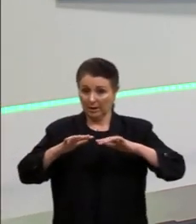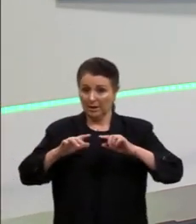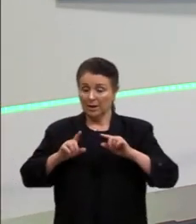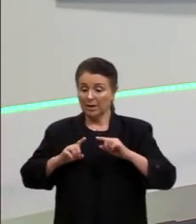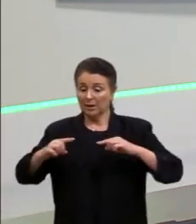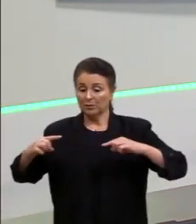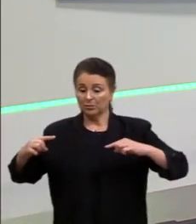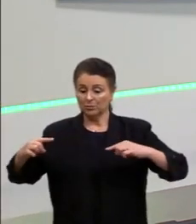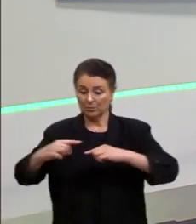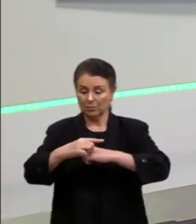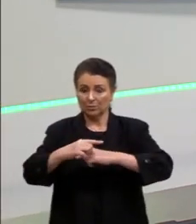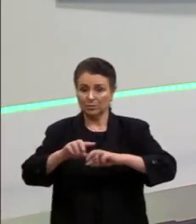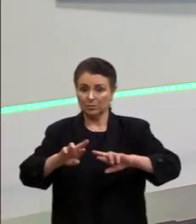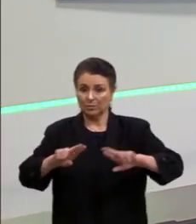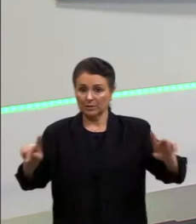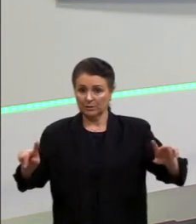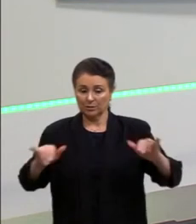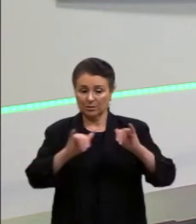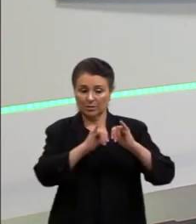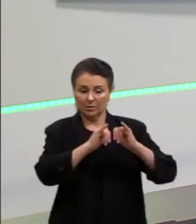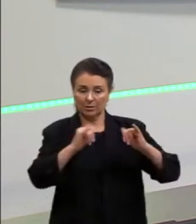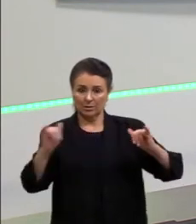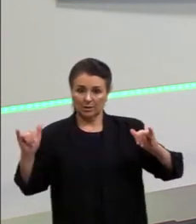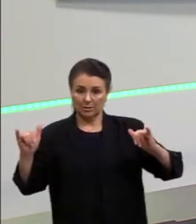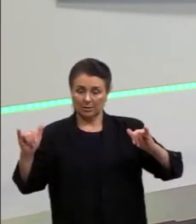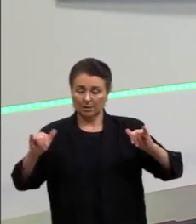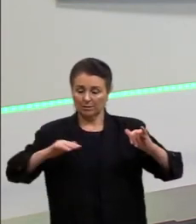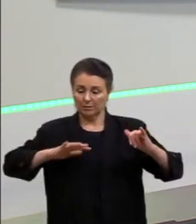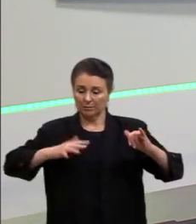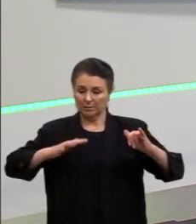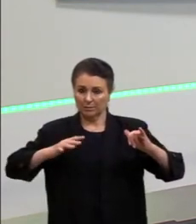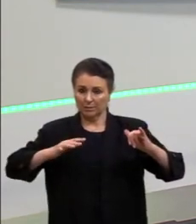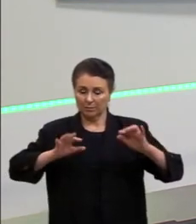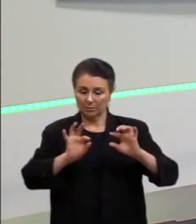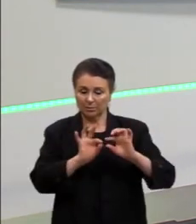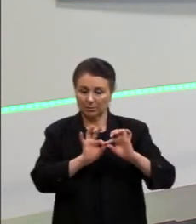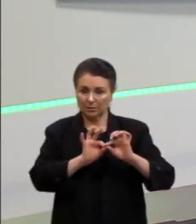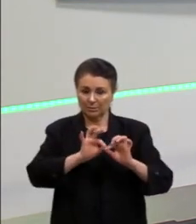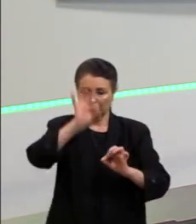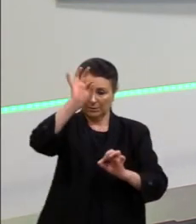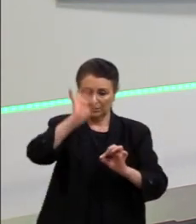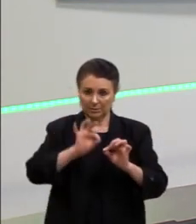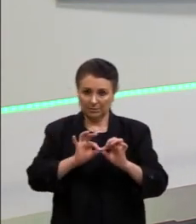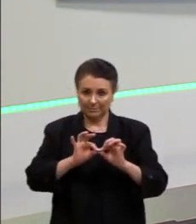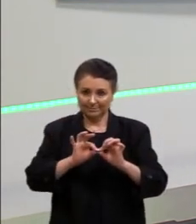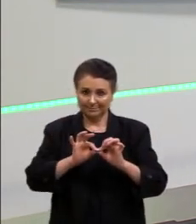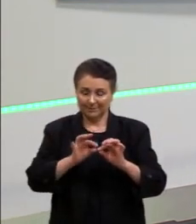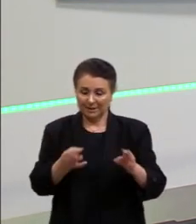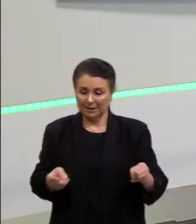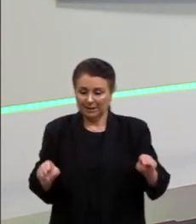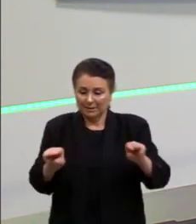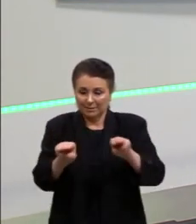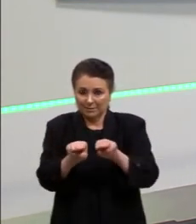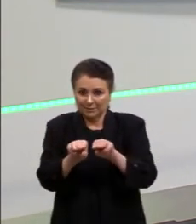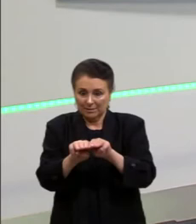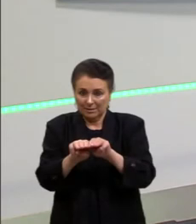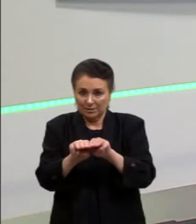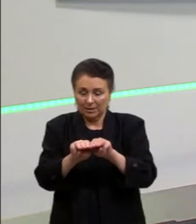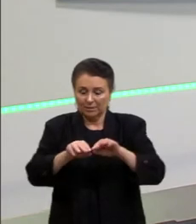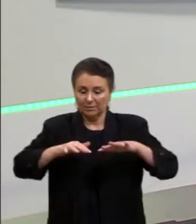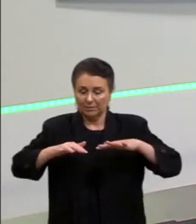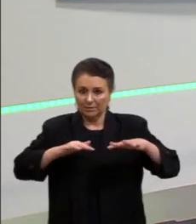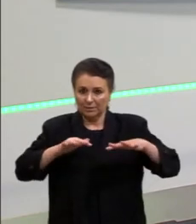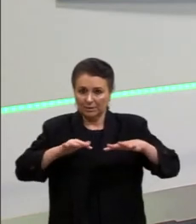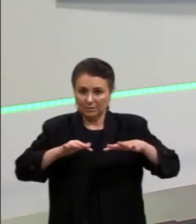então, a elétrica vibrando, por exemplo, na vertical e a magnética vibrando na horizontal.